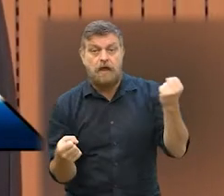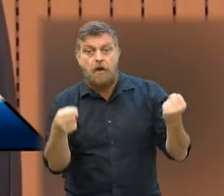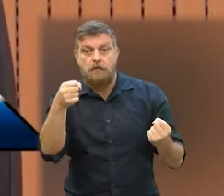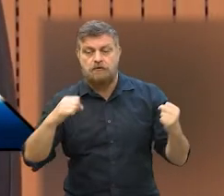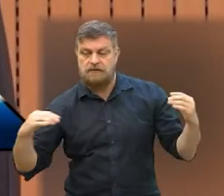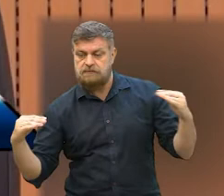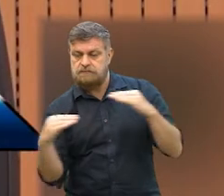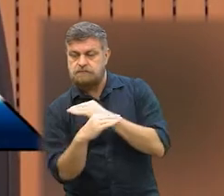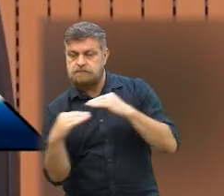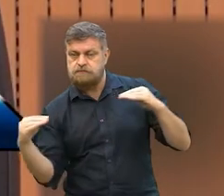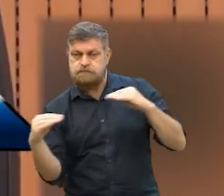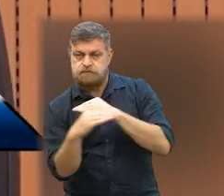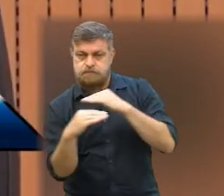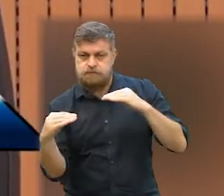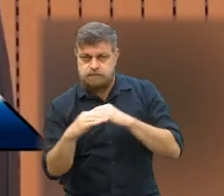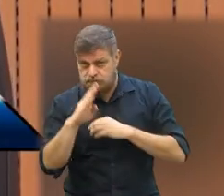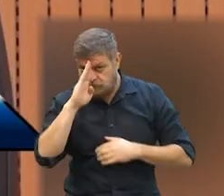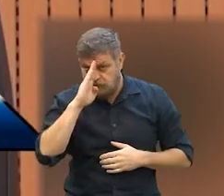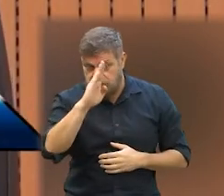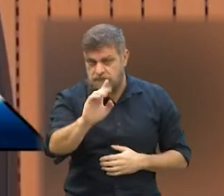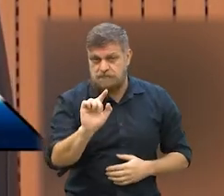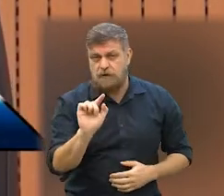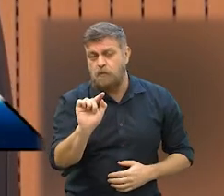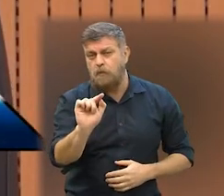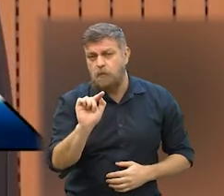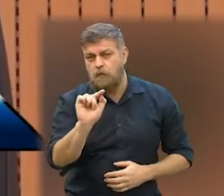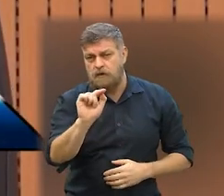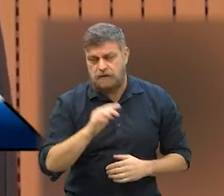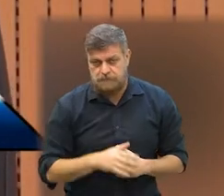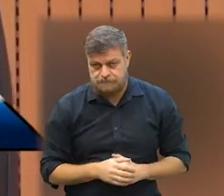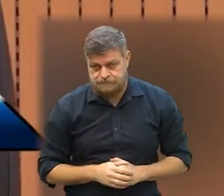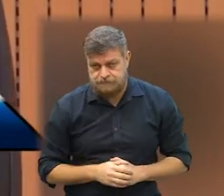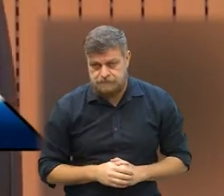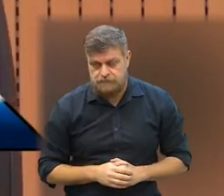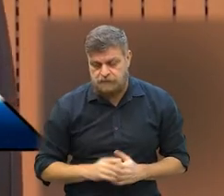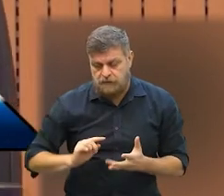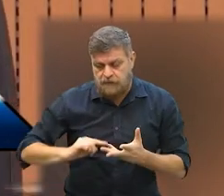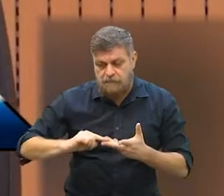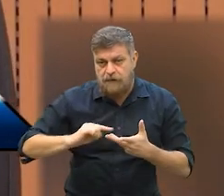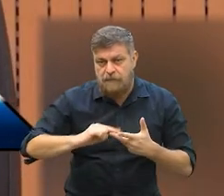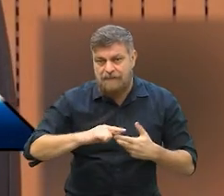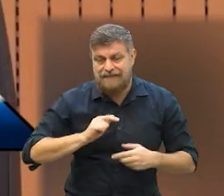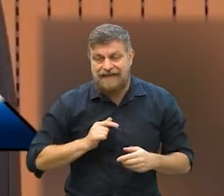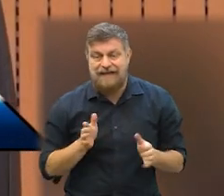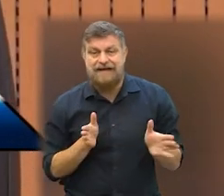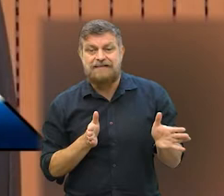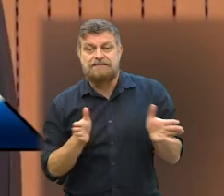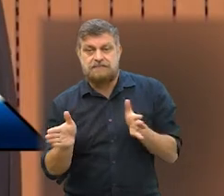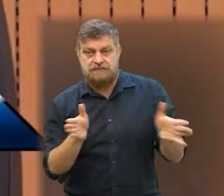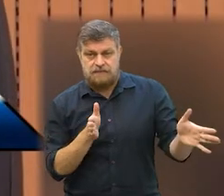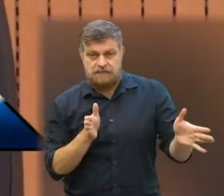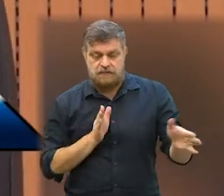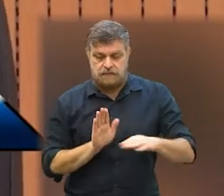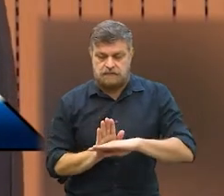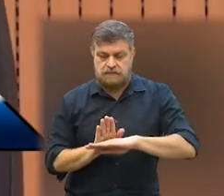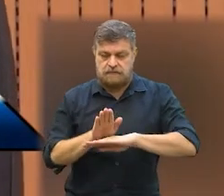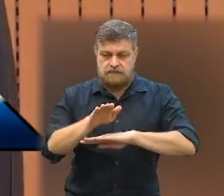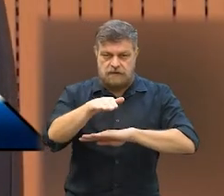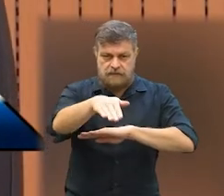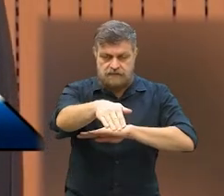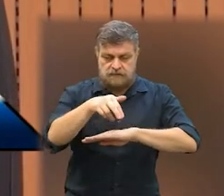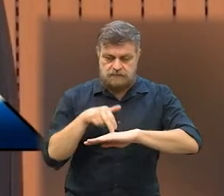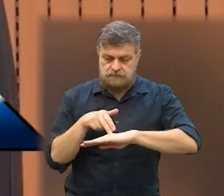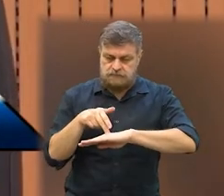e também a principal demanda é acessibilidade, porque essa faixa